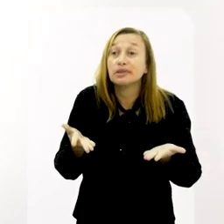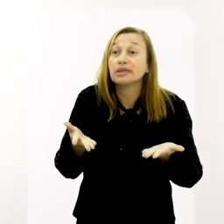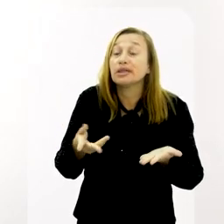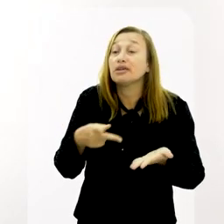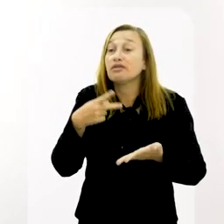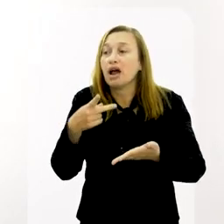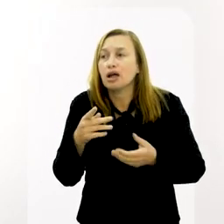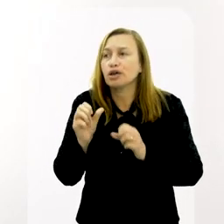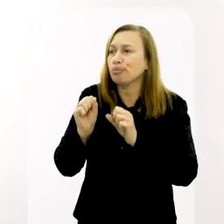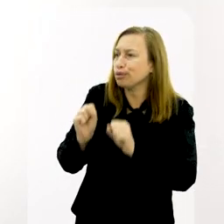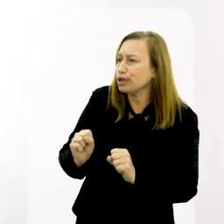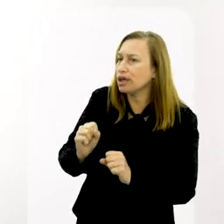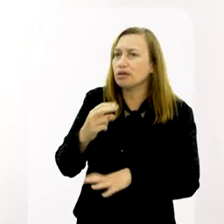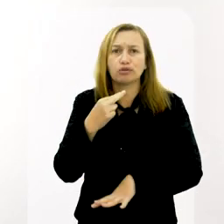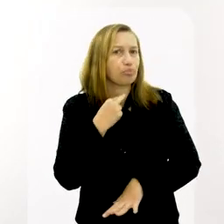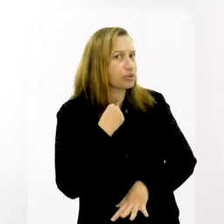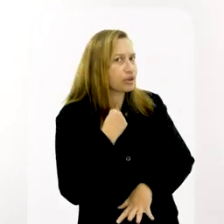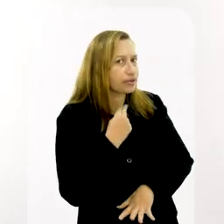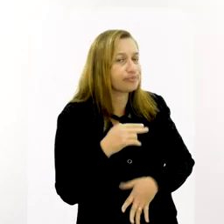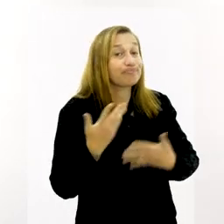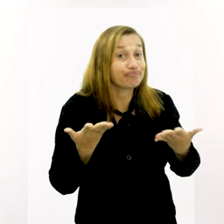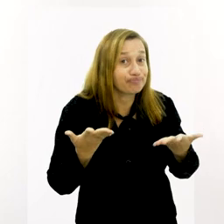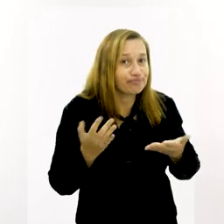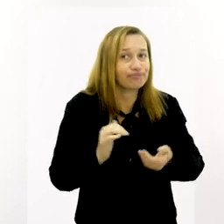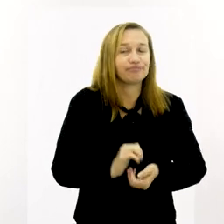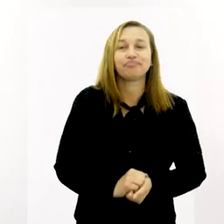o que podia e o que não podia.